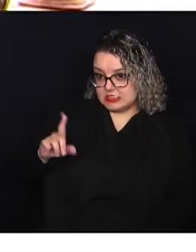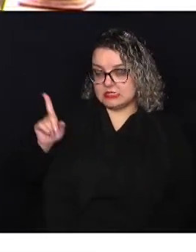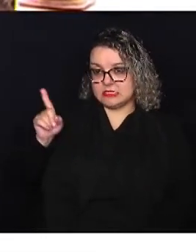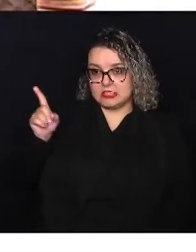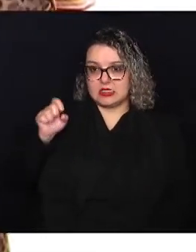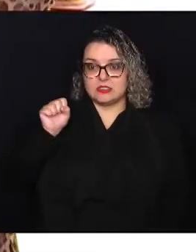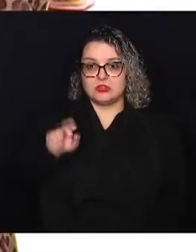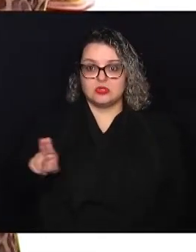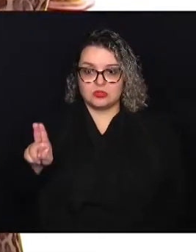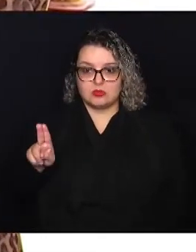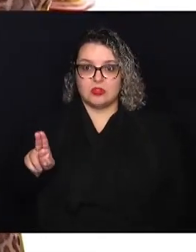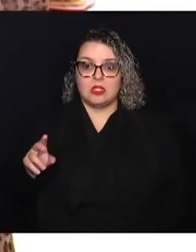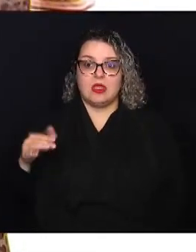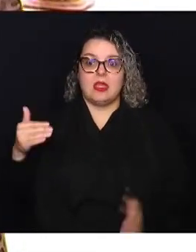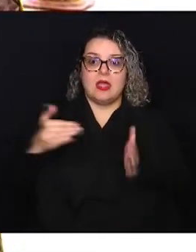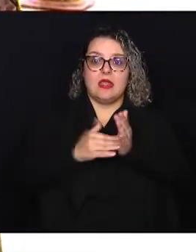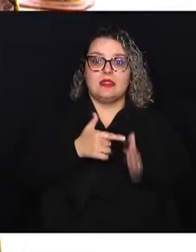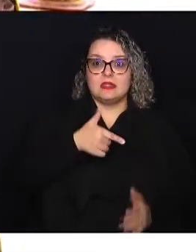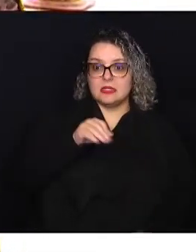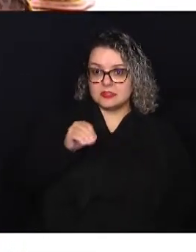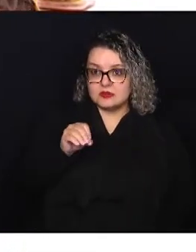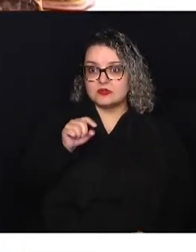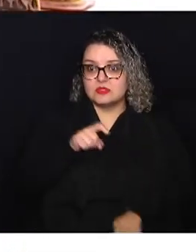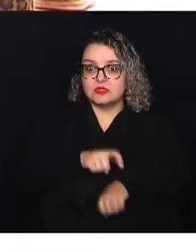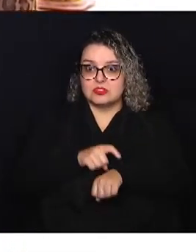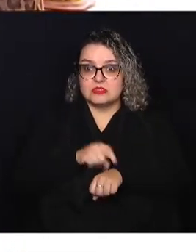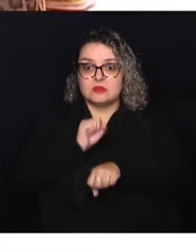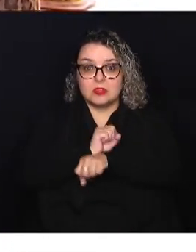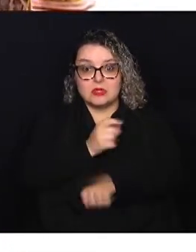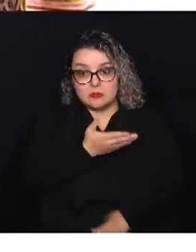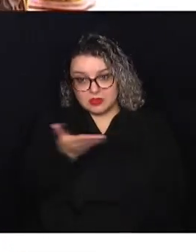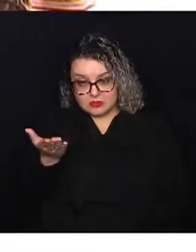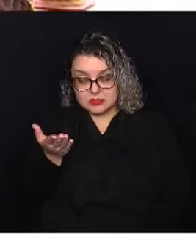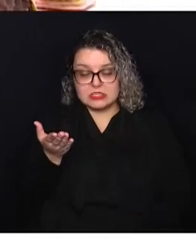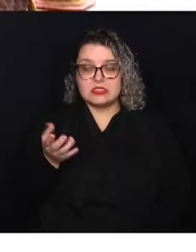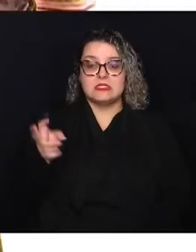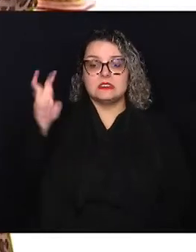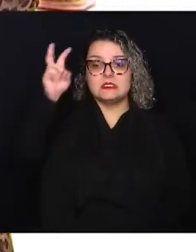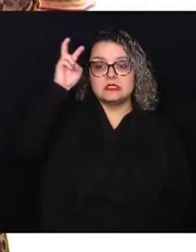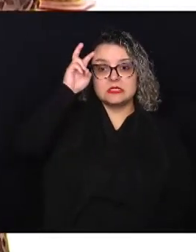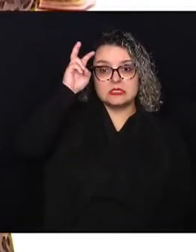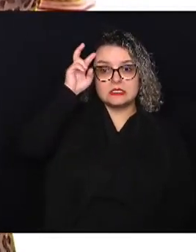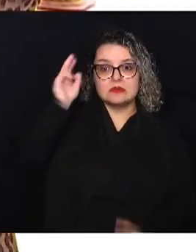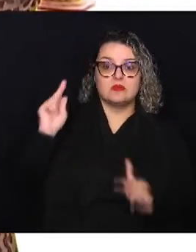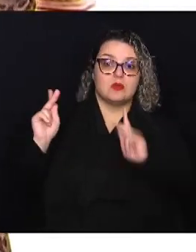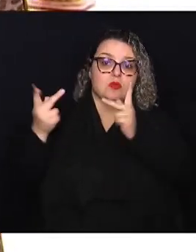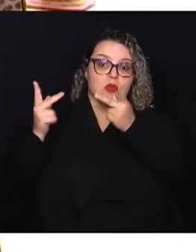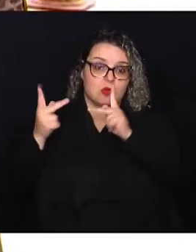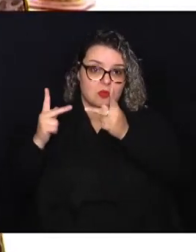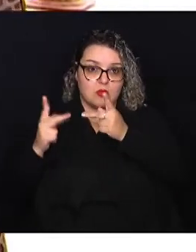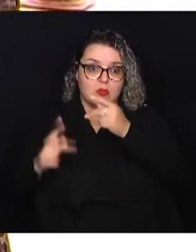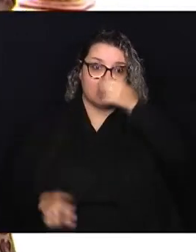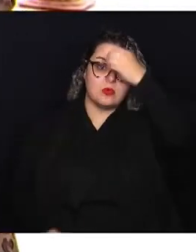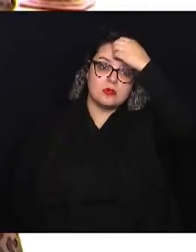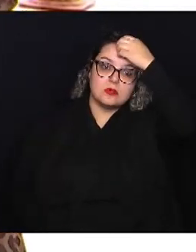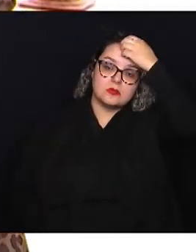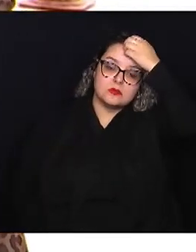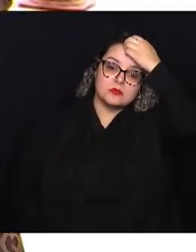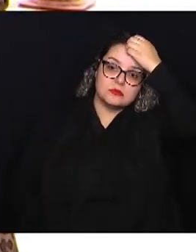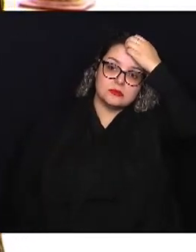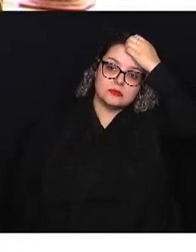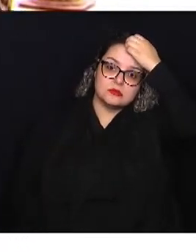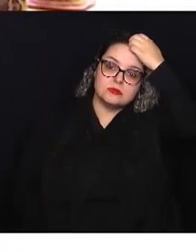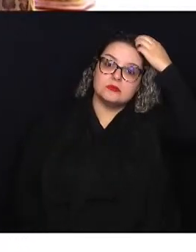em Sumaré até as 20 horas, esperamos vocês. E na quinta-feira nós vamos para Hortolândia. Hortolândia. Hortolândia no